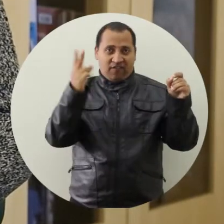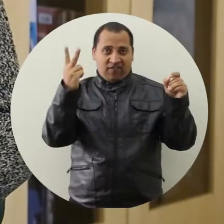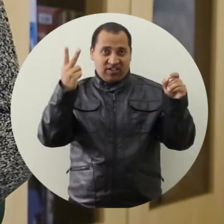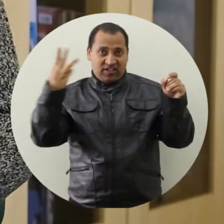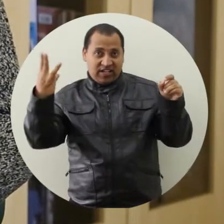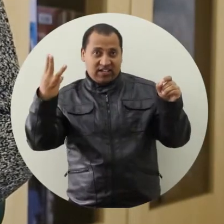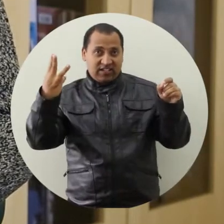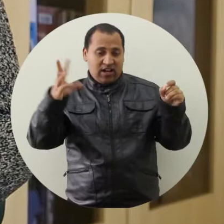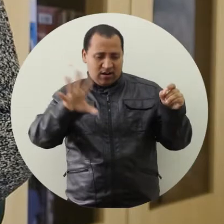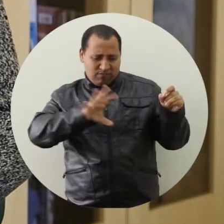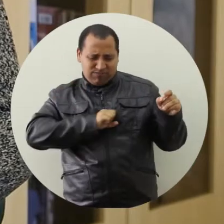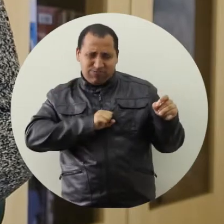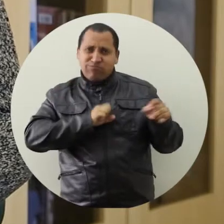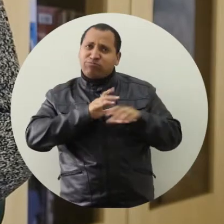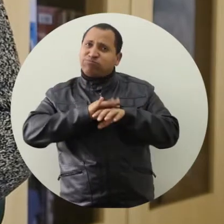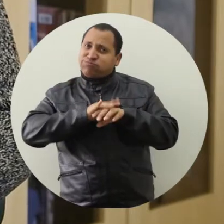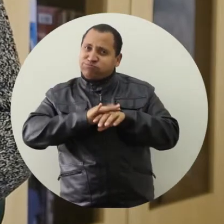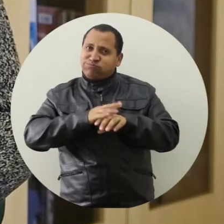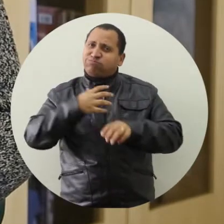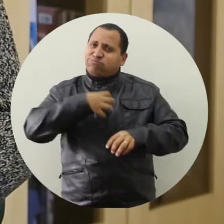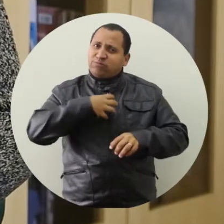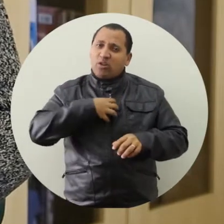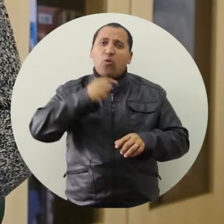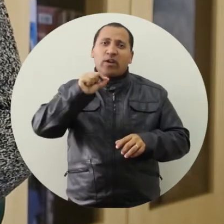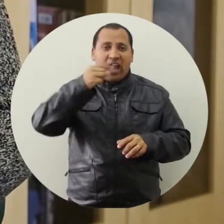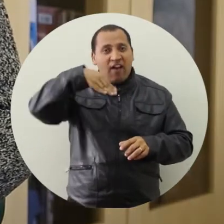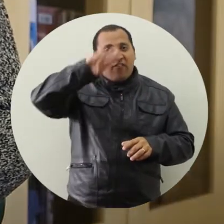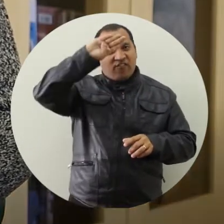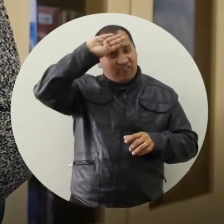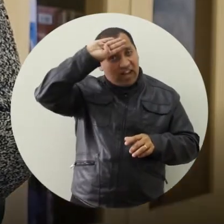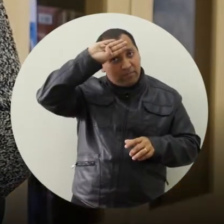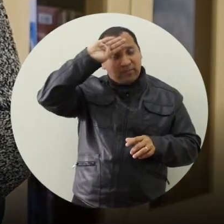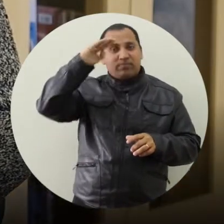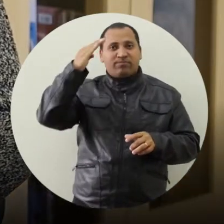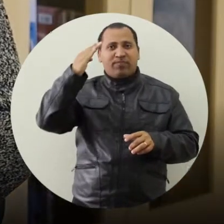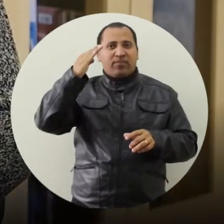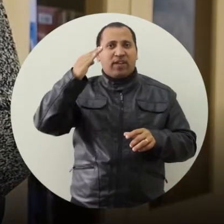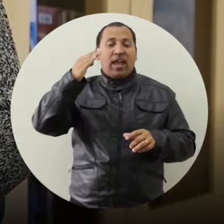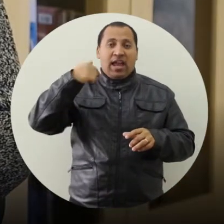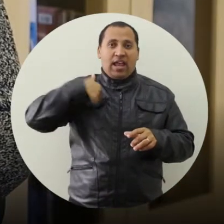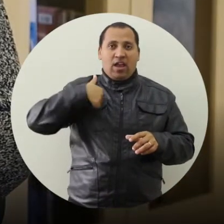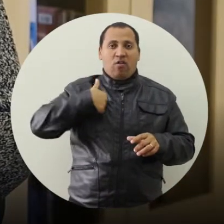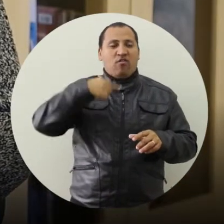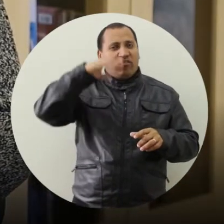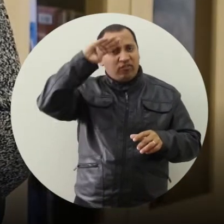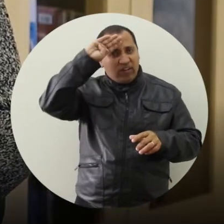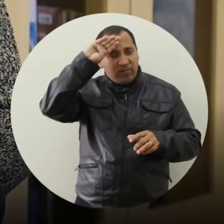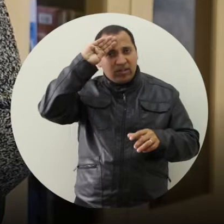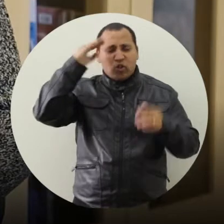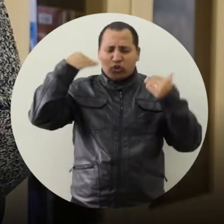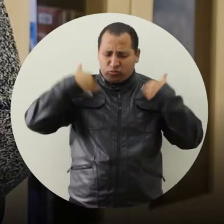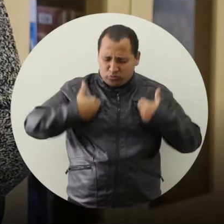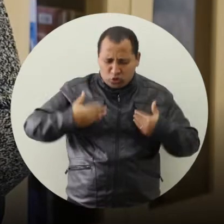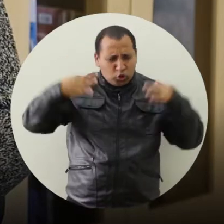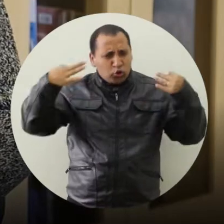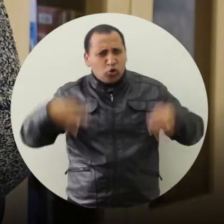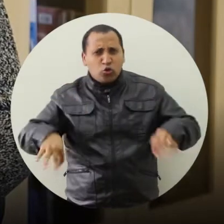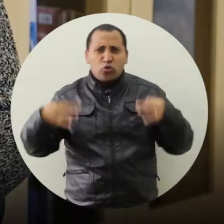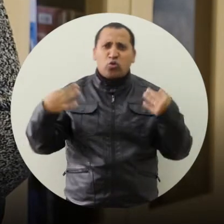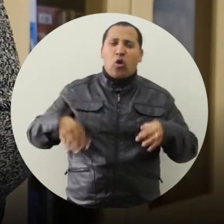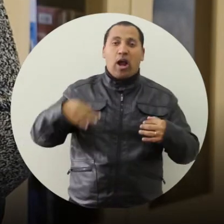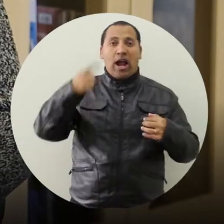dias até 23 dias depois do contágio. Normalmente ocorre uma síndrome febril, com